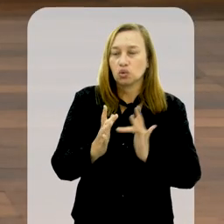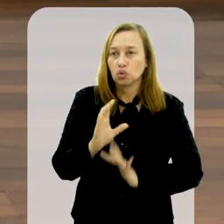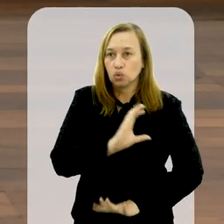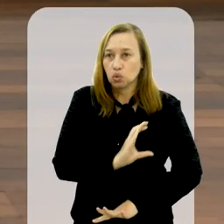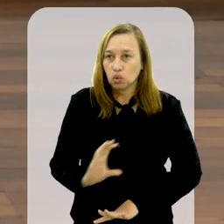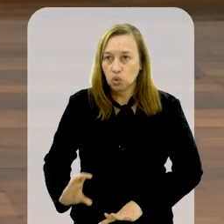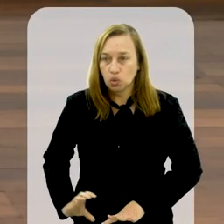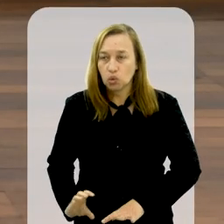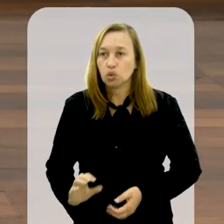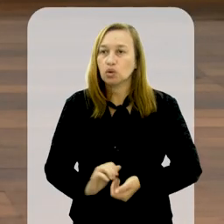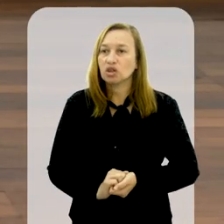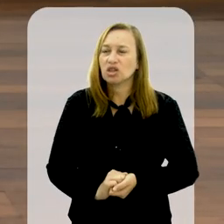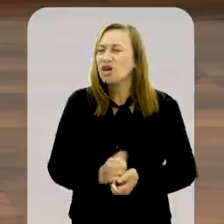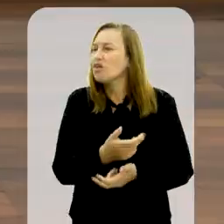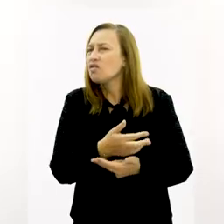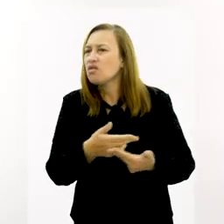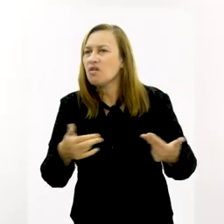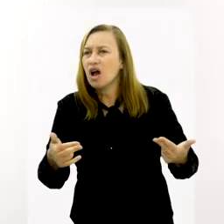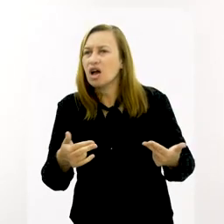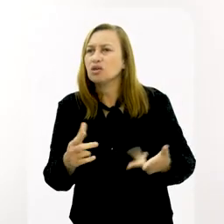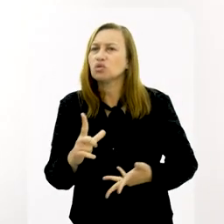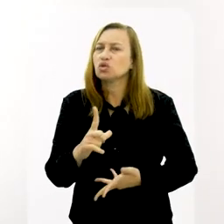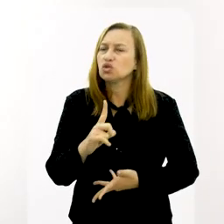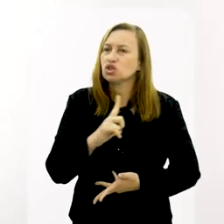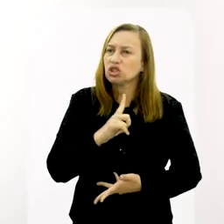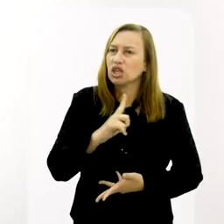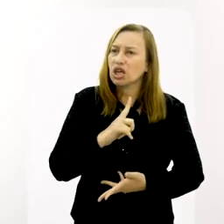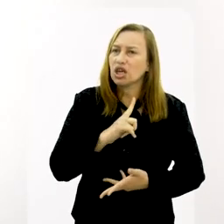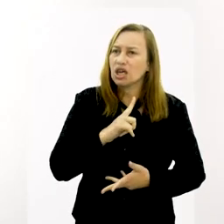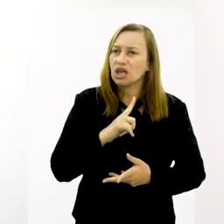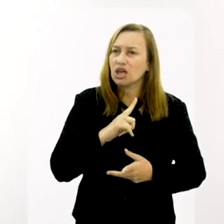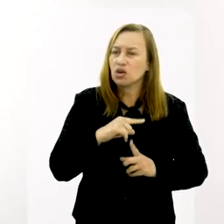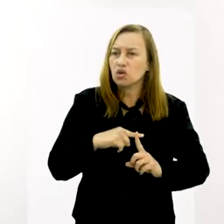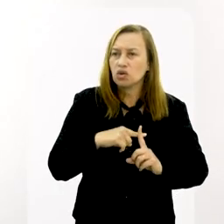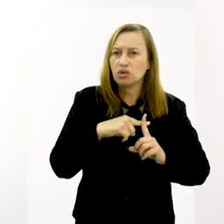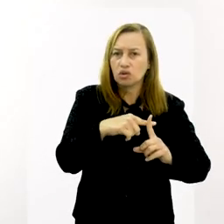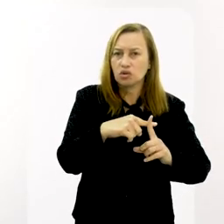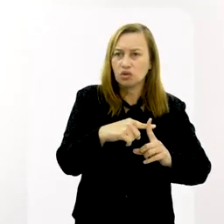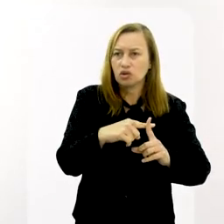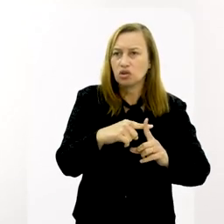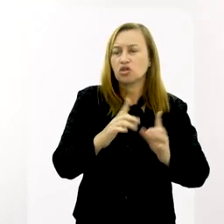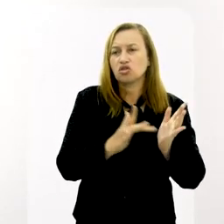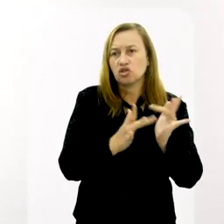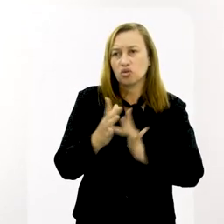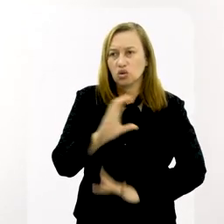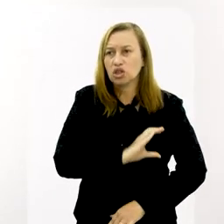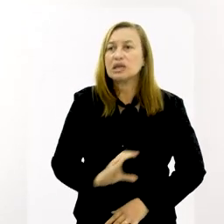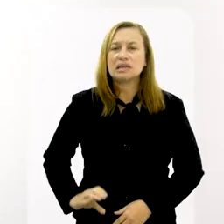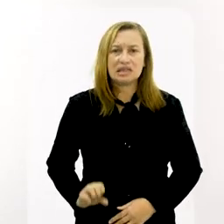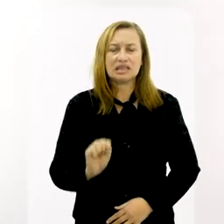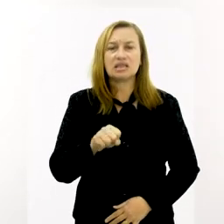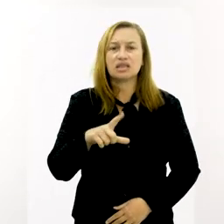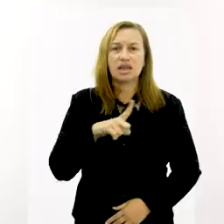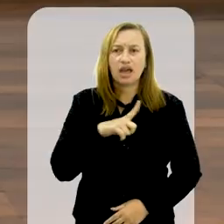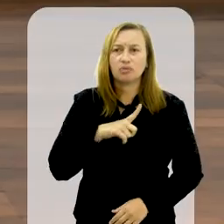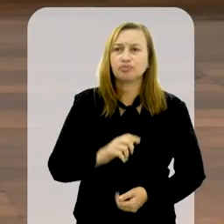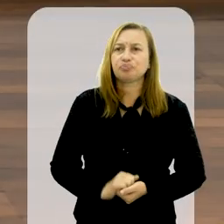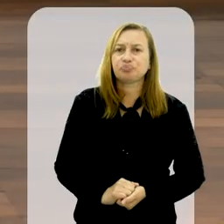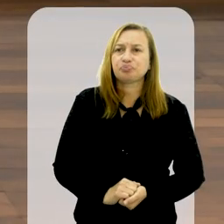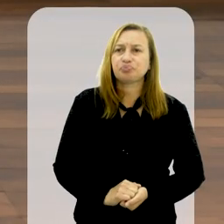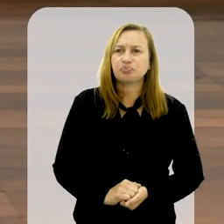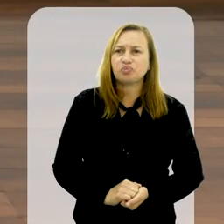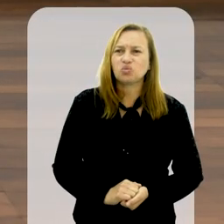a Jesus Cristo. Muitos no altar, inclusive, têm a imagem de Jesus. Isso, que eu tenho lá.